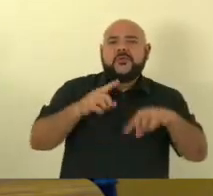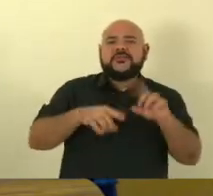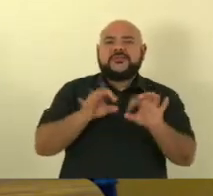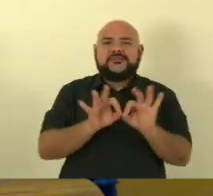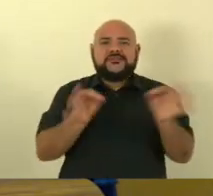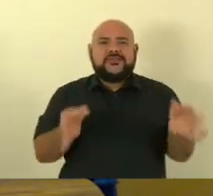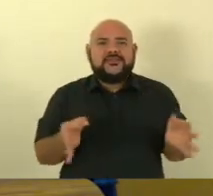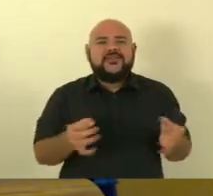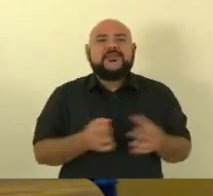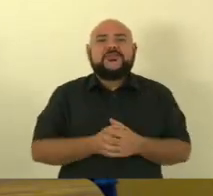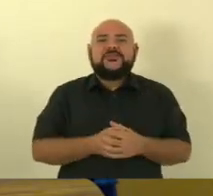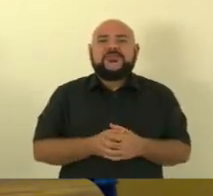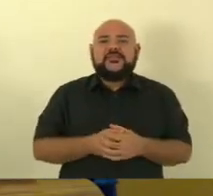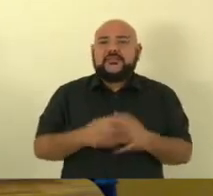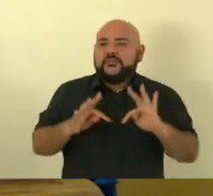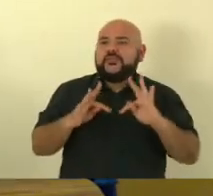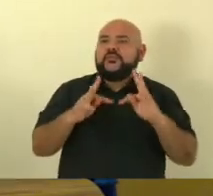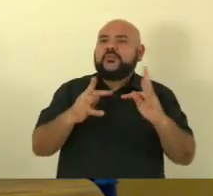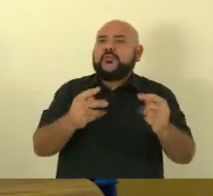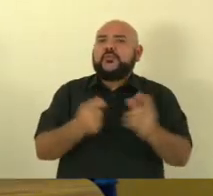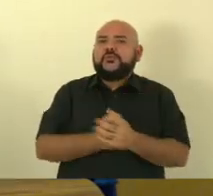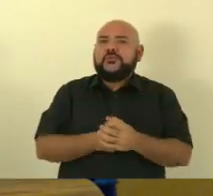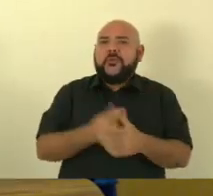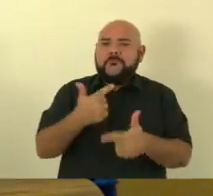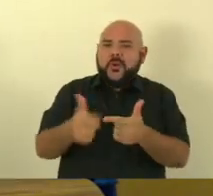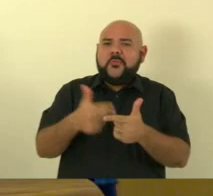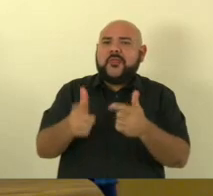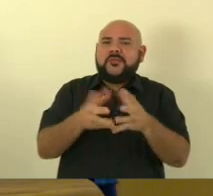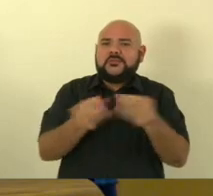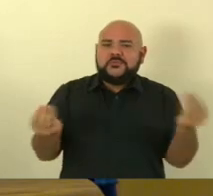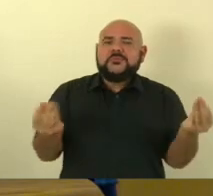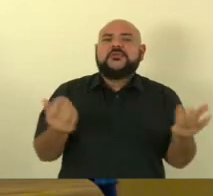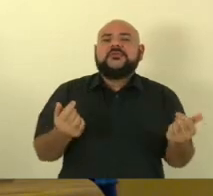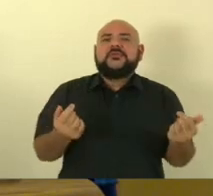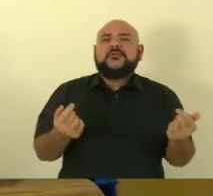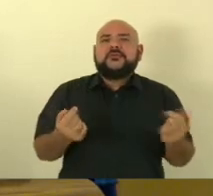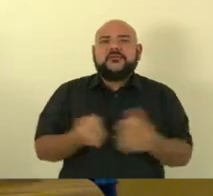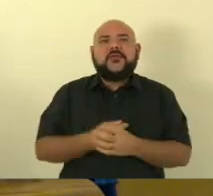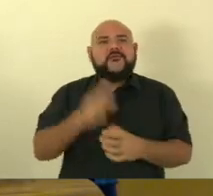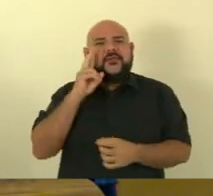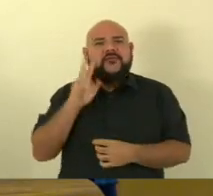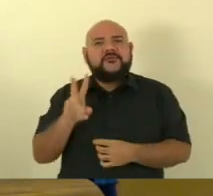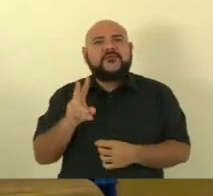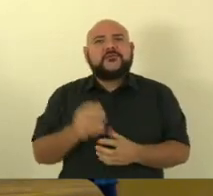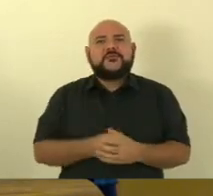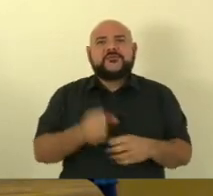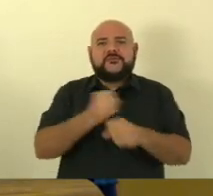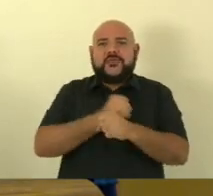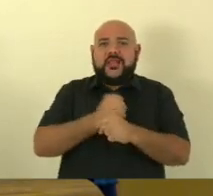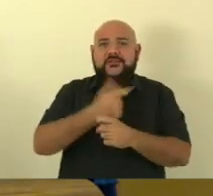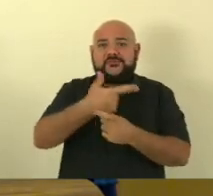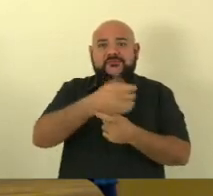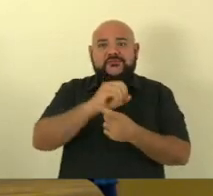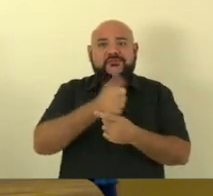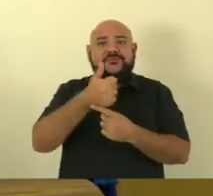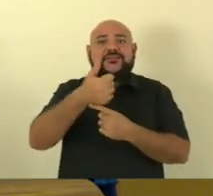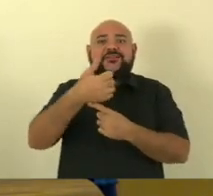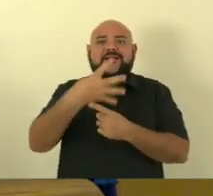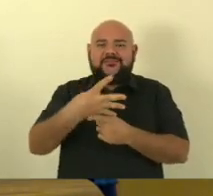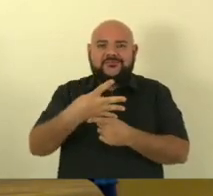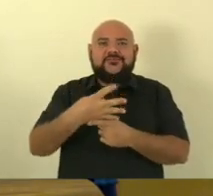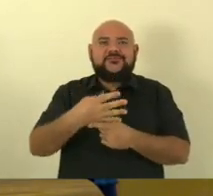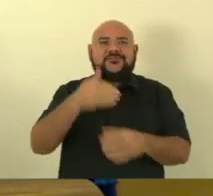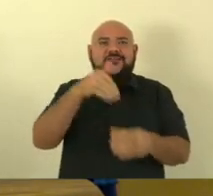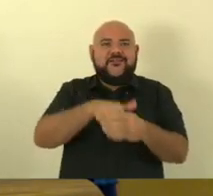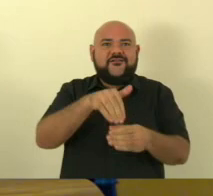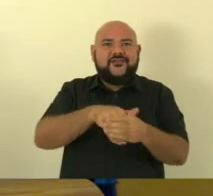vai ter crédito que os problemas vão ser resolvidos como a gente viu em alguns momentos principalmente em 2014 na eleição de 2014 da